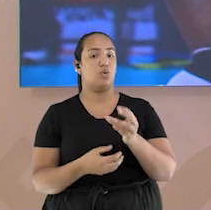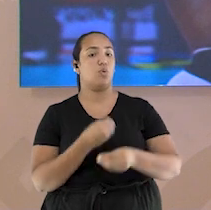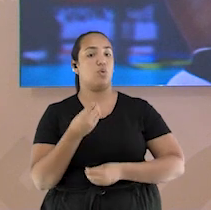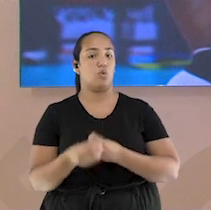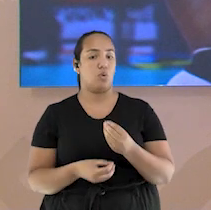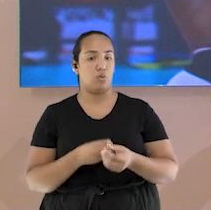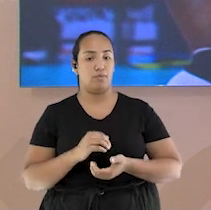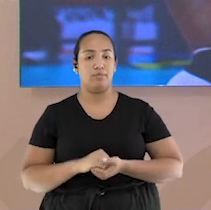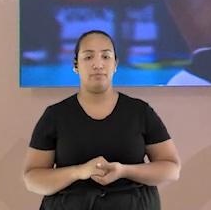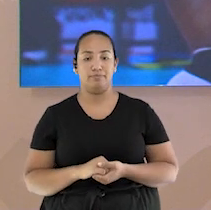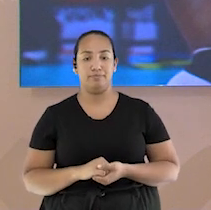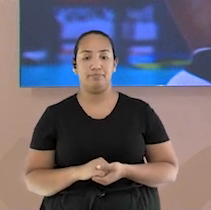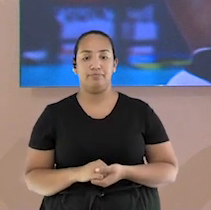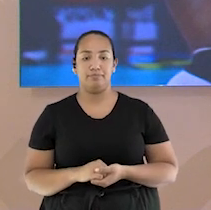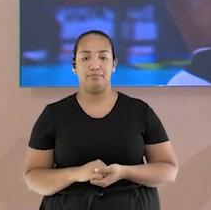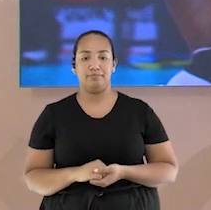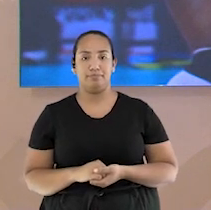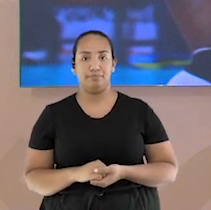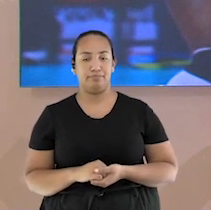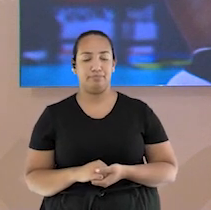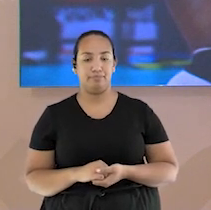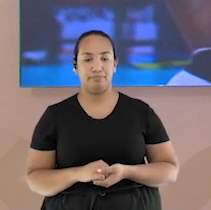como vai ser o movimento com a bola.